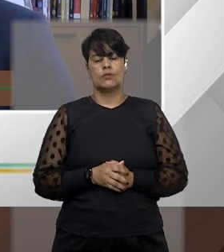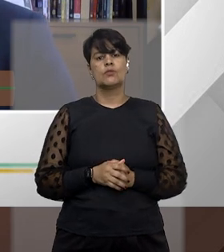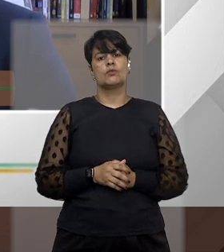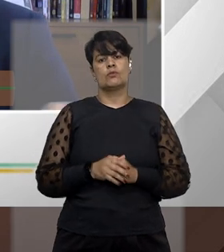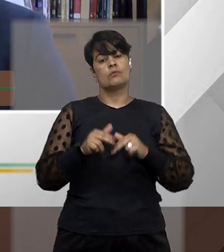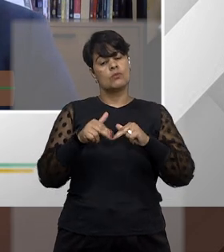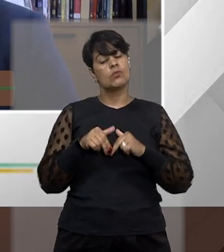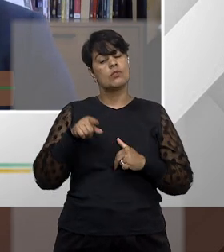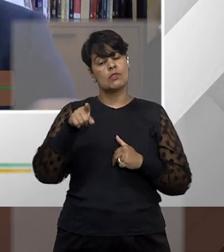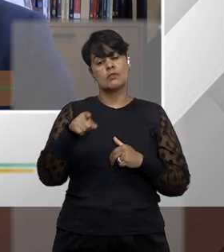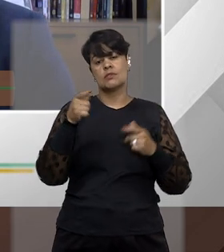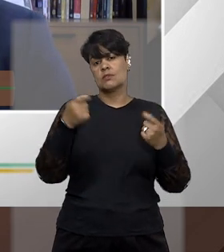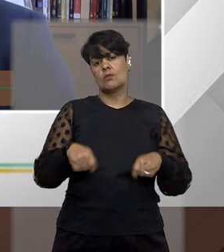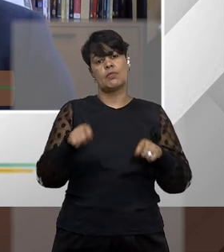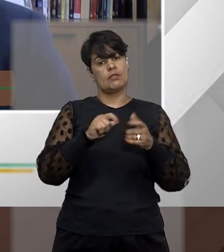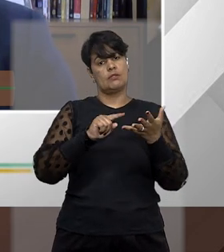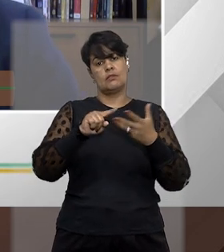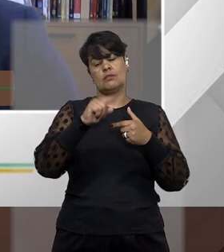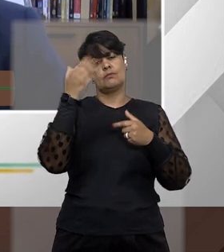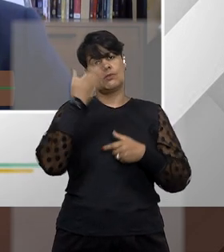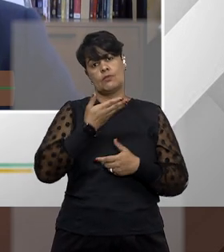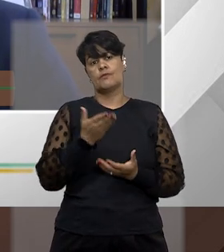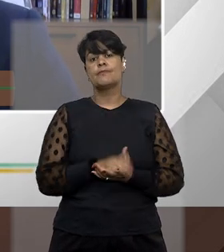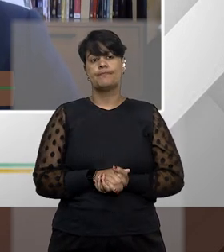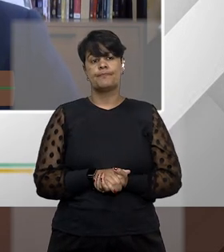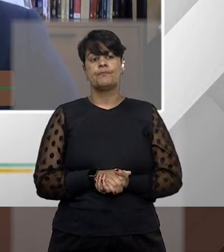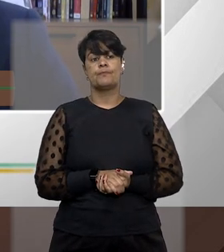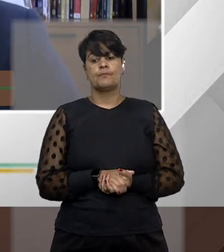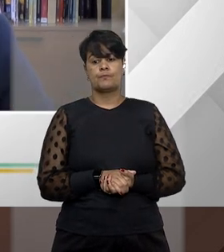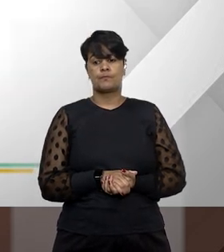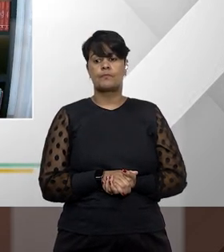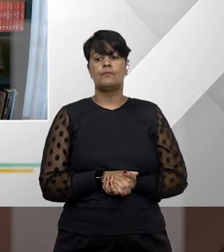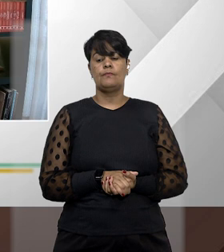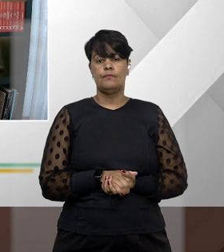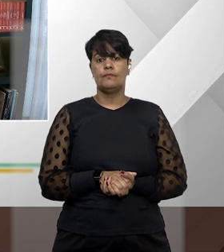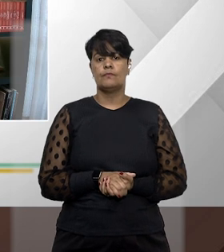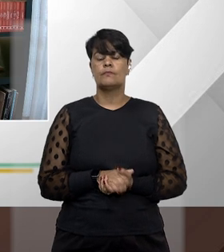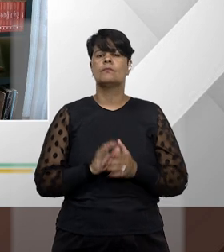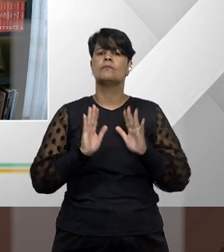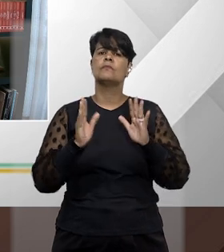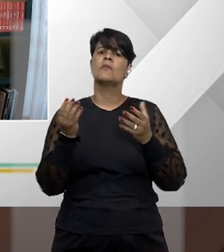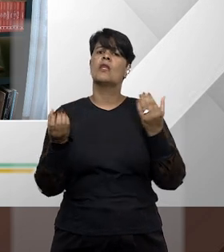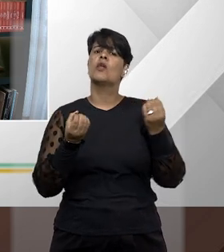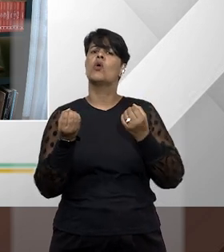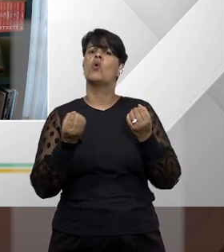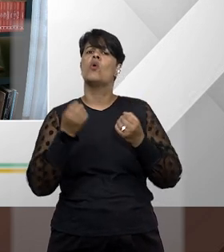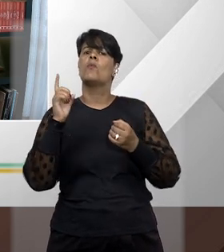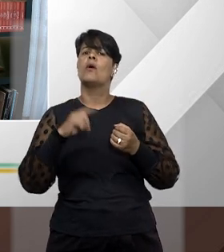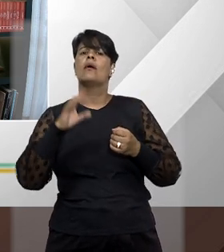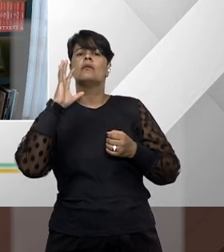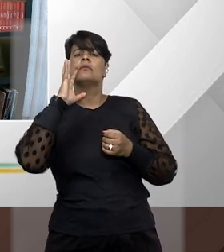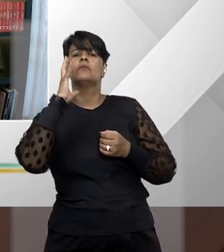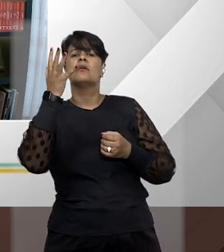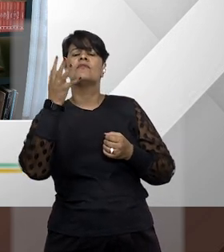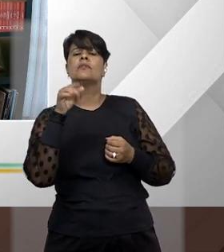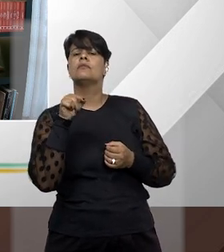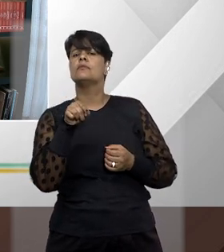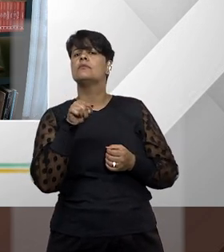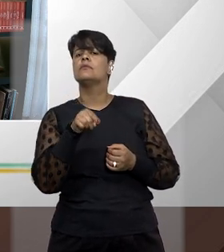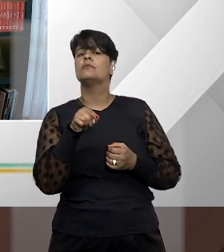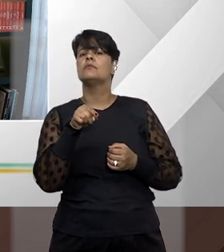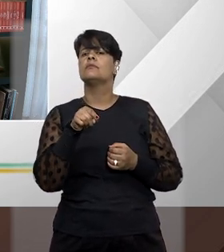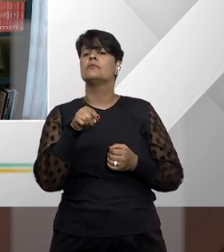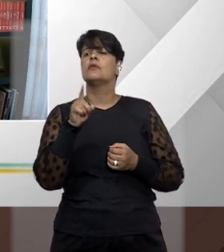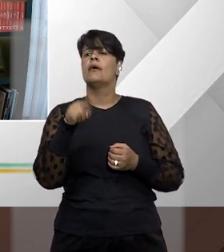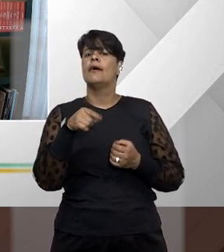justamente por essa ausência de dilação probatória E como é que é deferida ou definida melhor dizendo